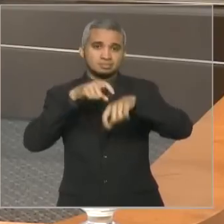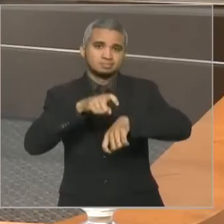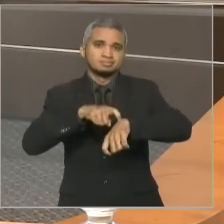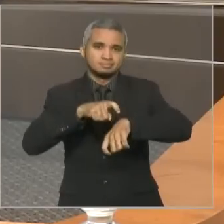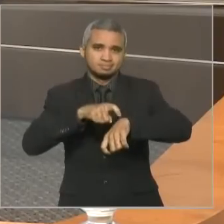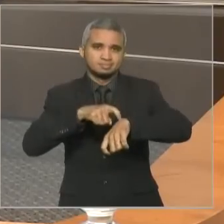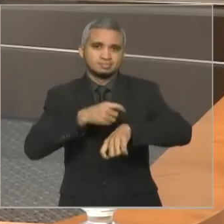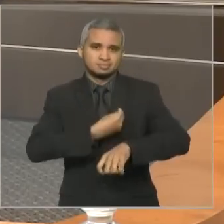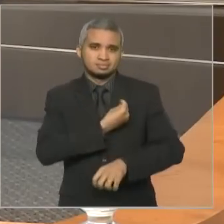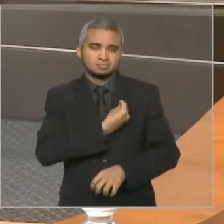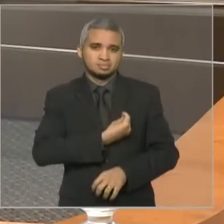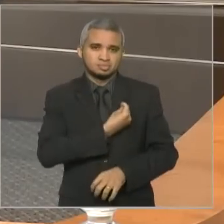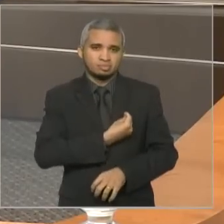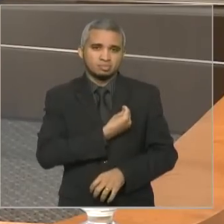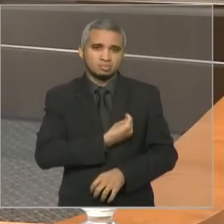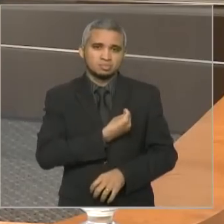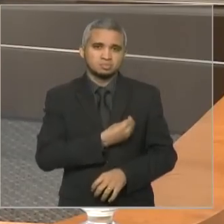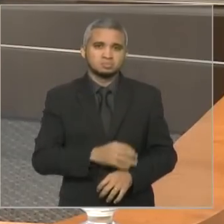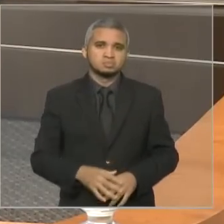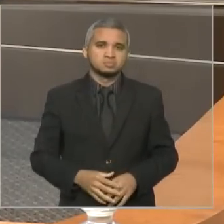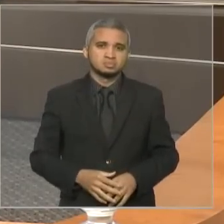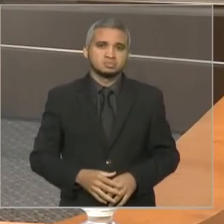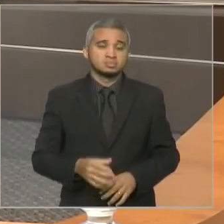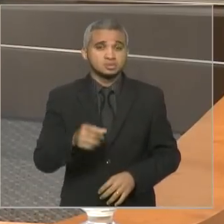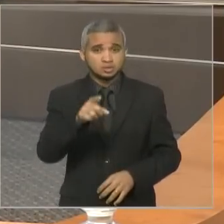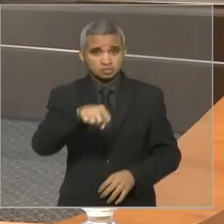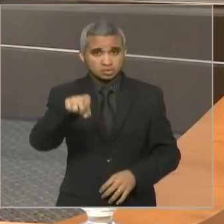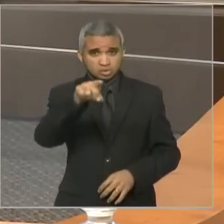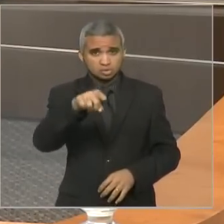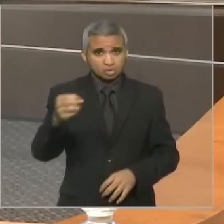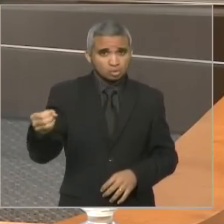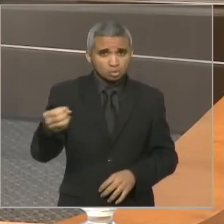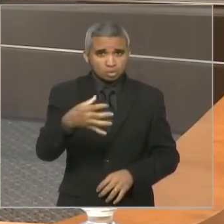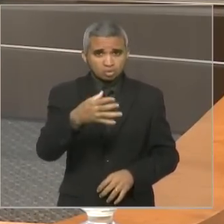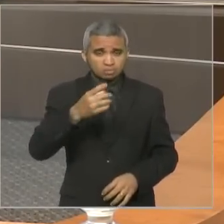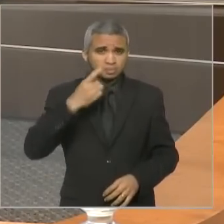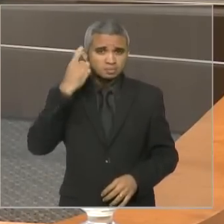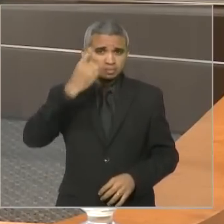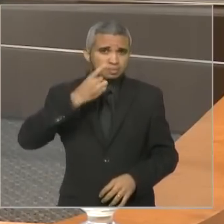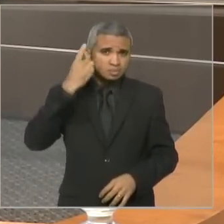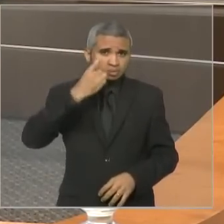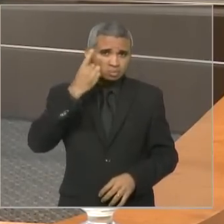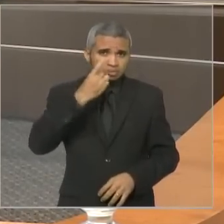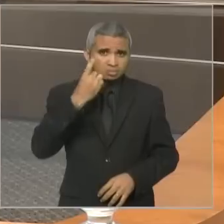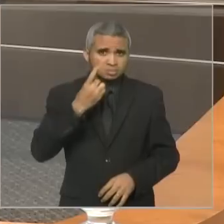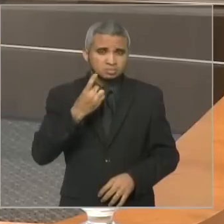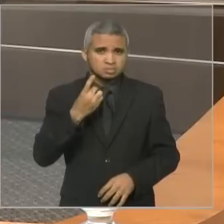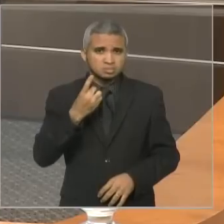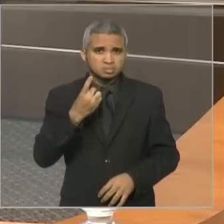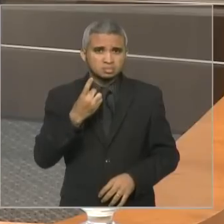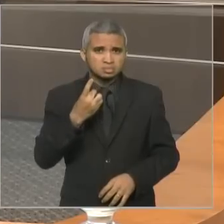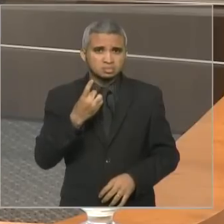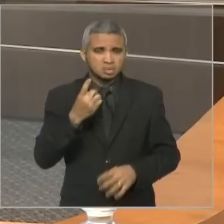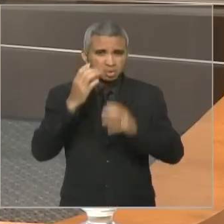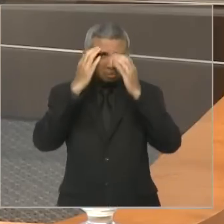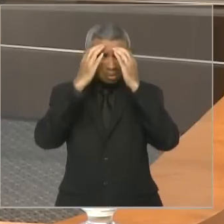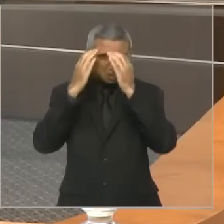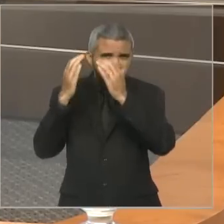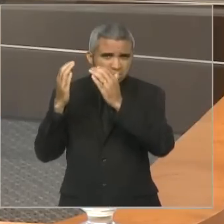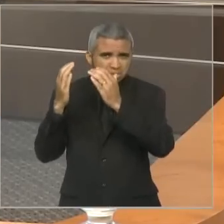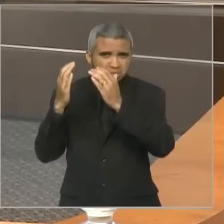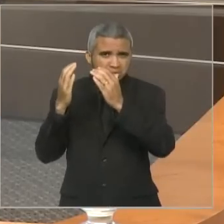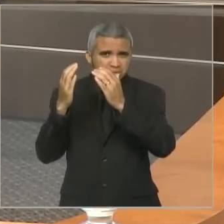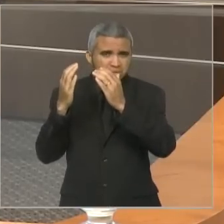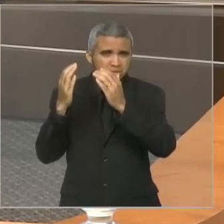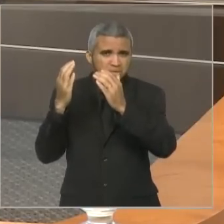que é preciso vocês, que estão entrando, não acompanharem as lenga-lengas antigas, observarem